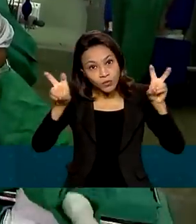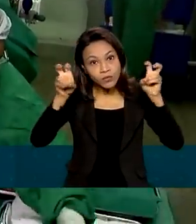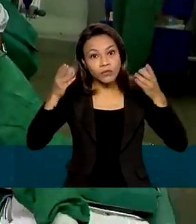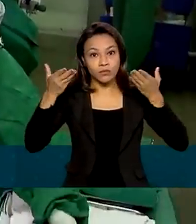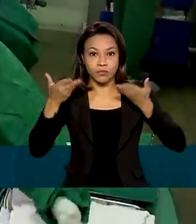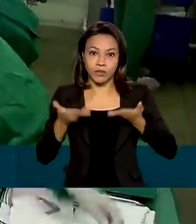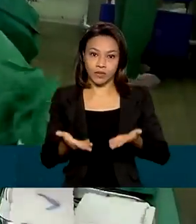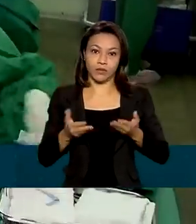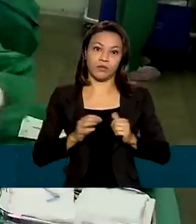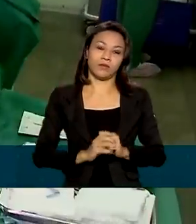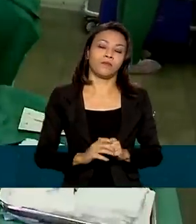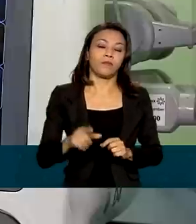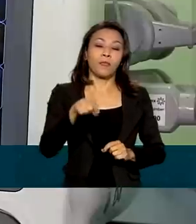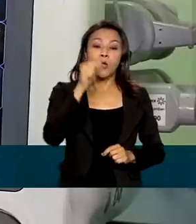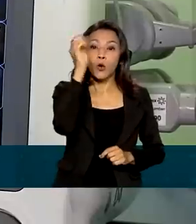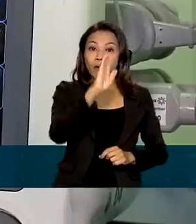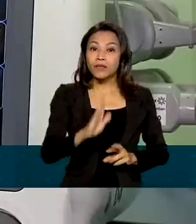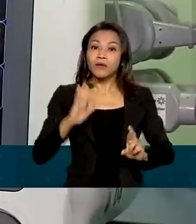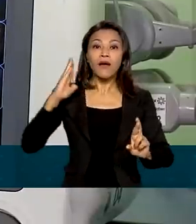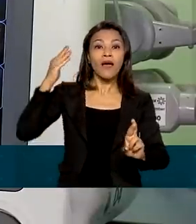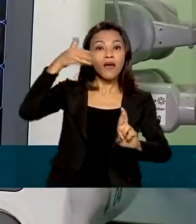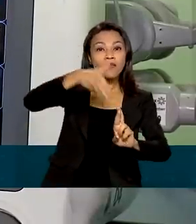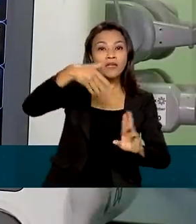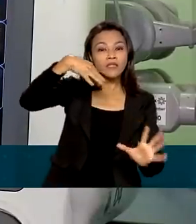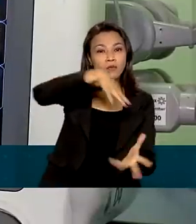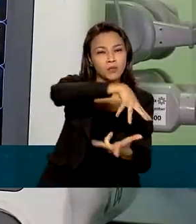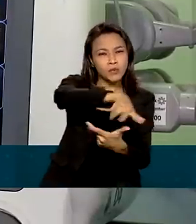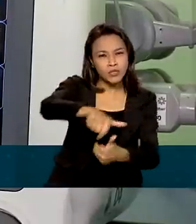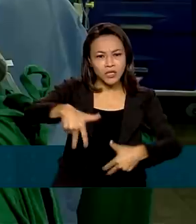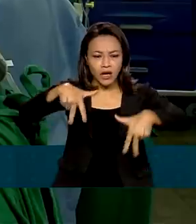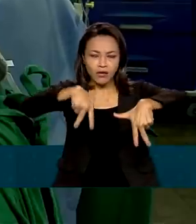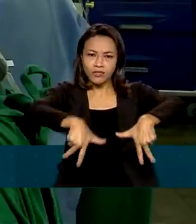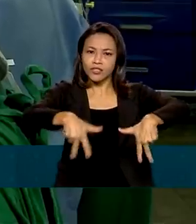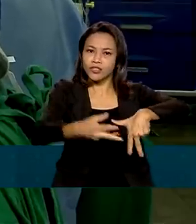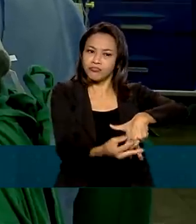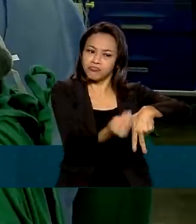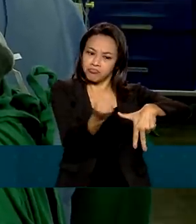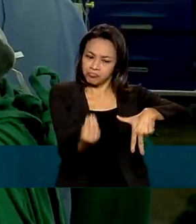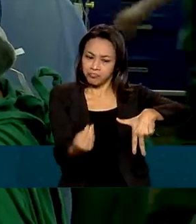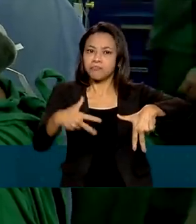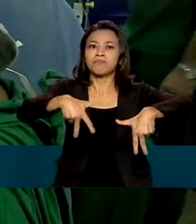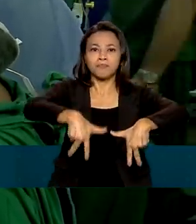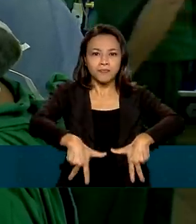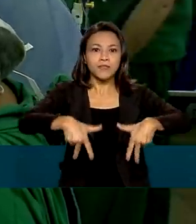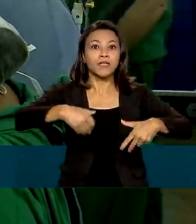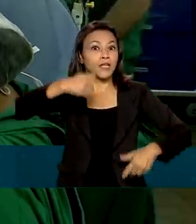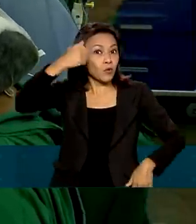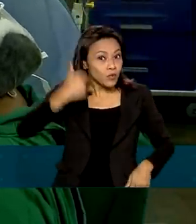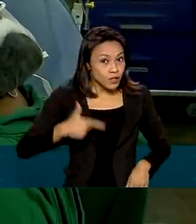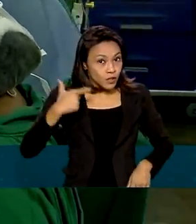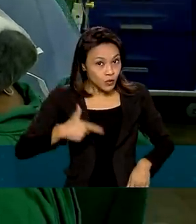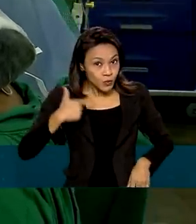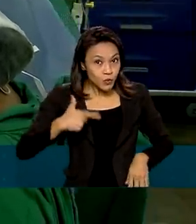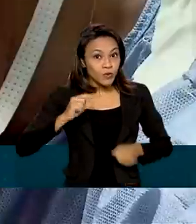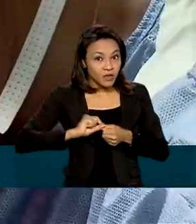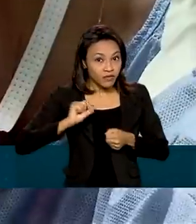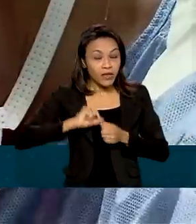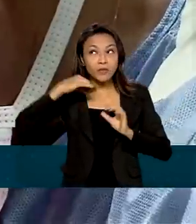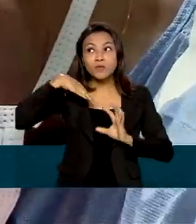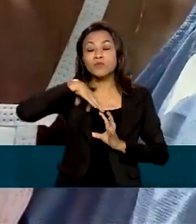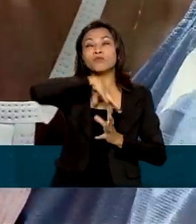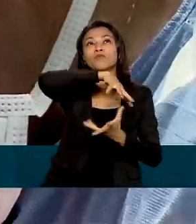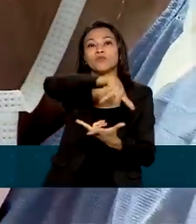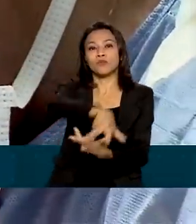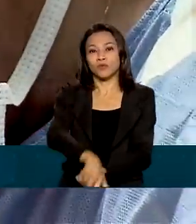é referência mundial em doação e transplantes de órgão. E é o segundo maior transplantador do mundo,